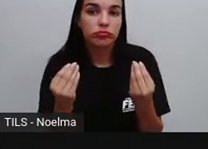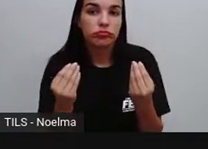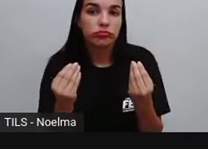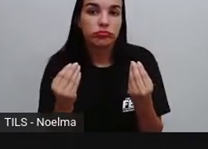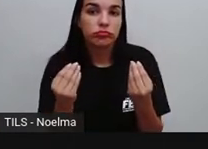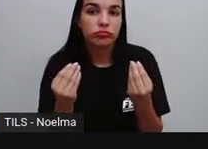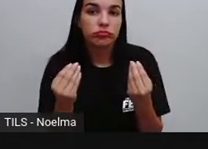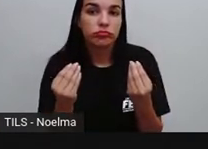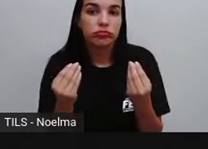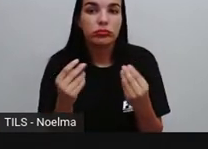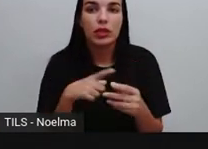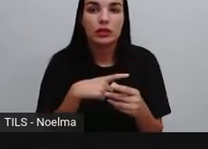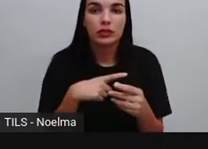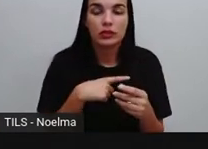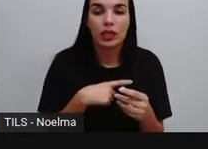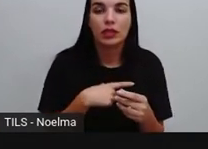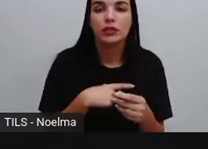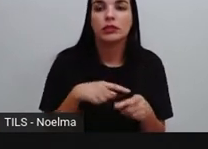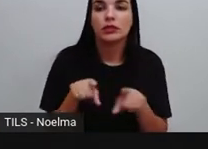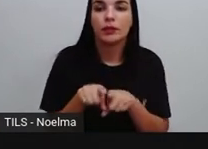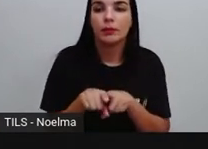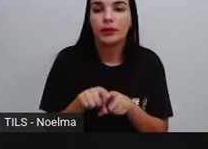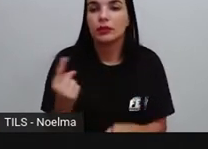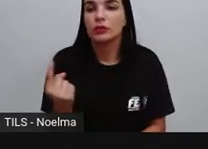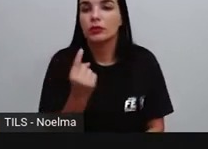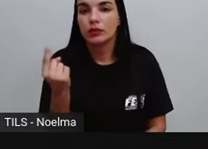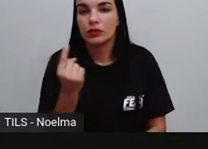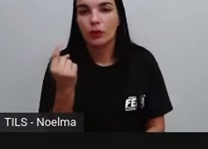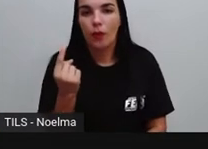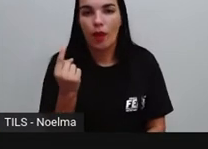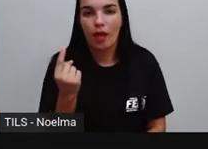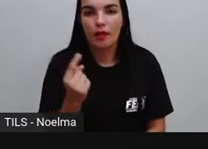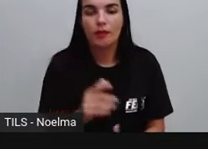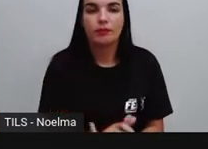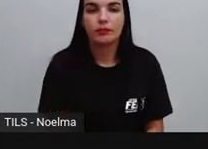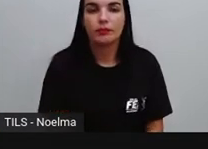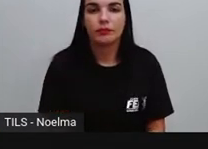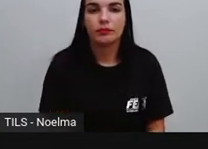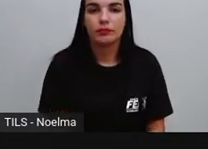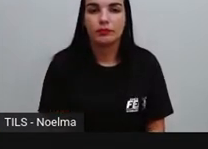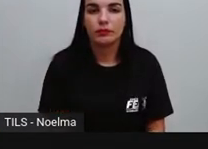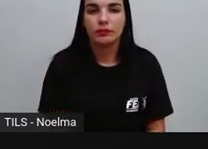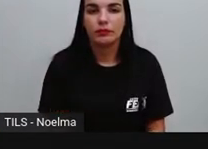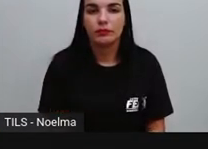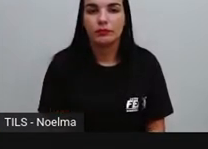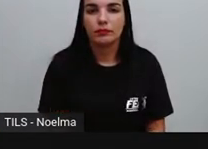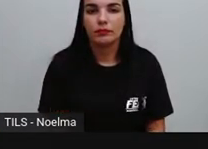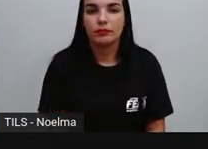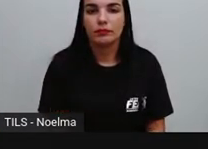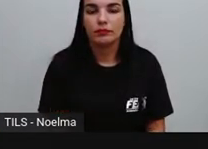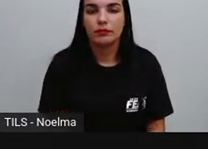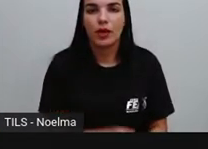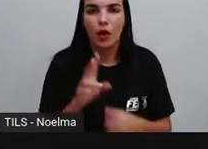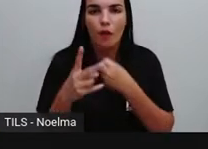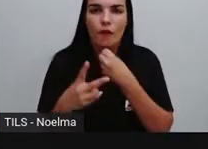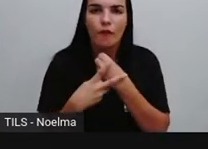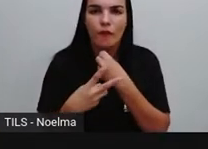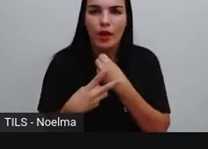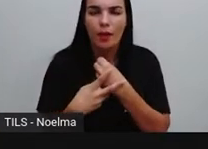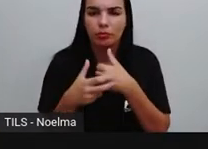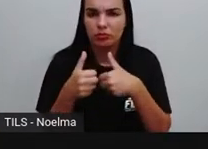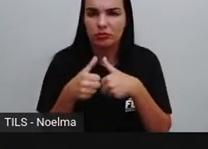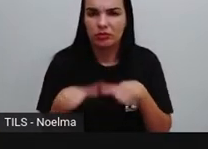terceira pessoa aí do plural presente aí nesse texto. O verbo está no